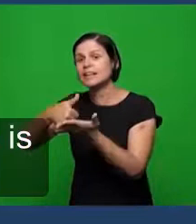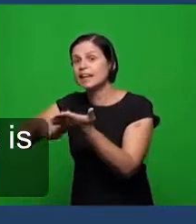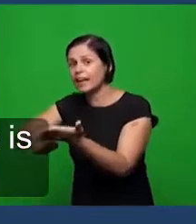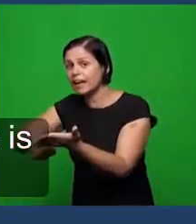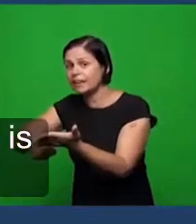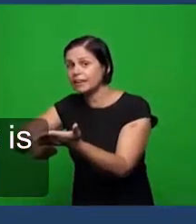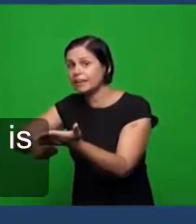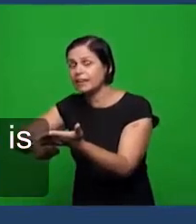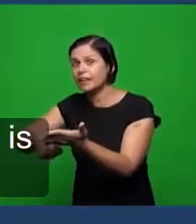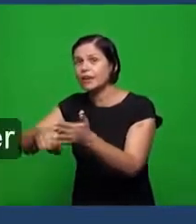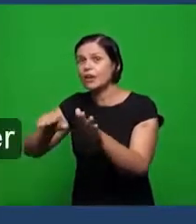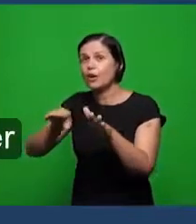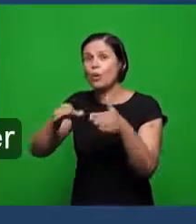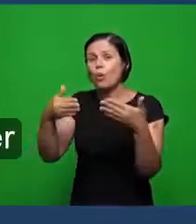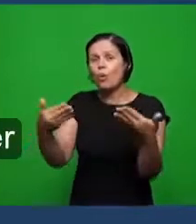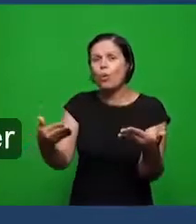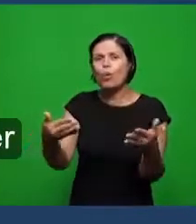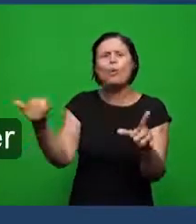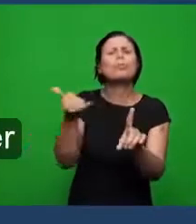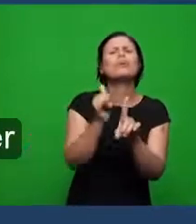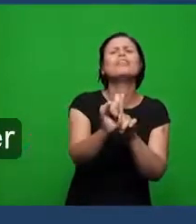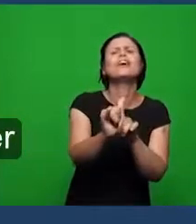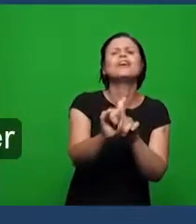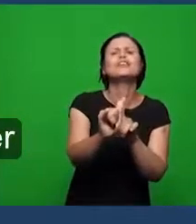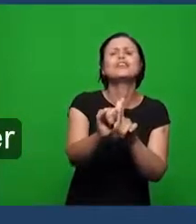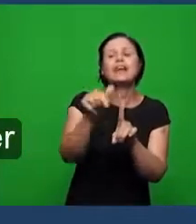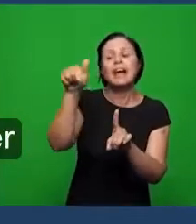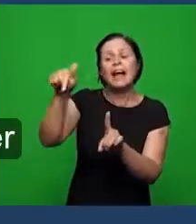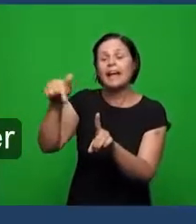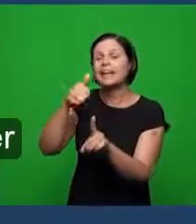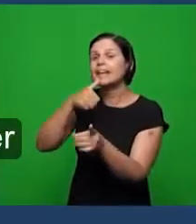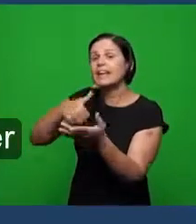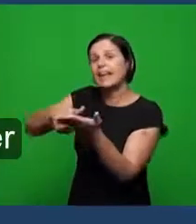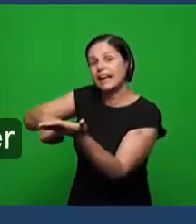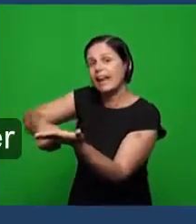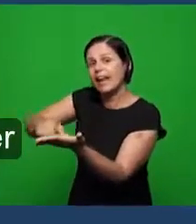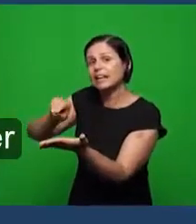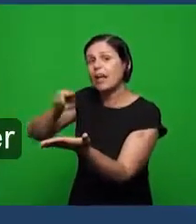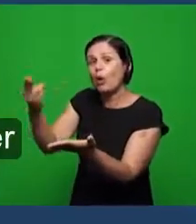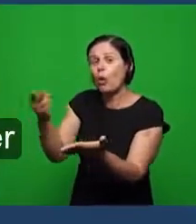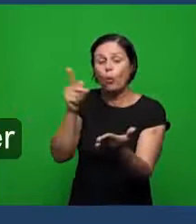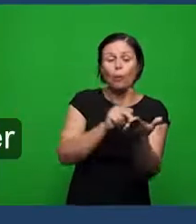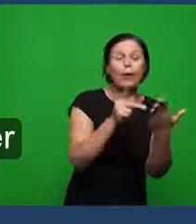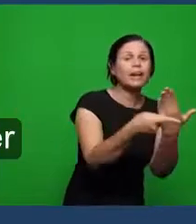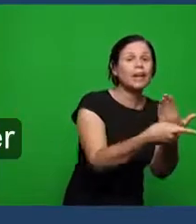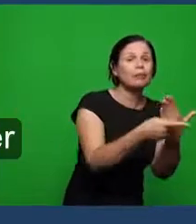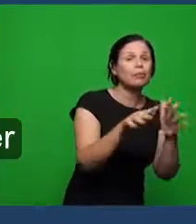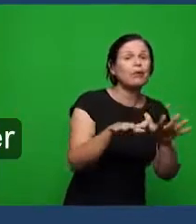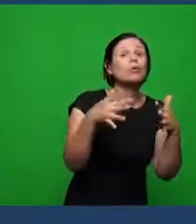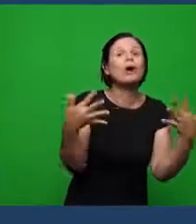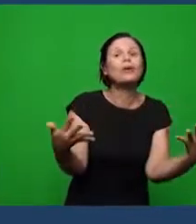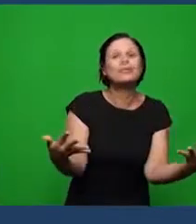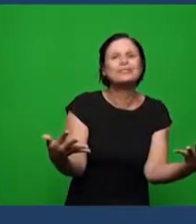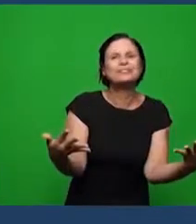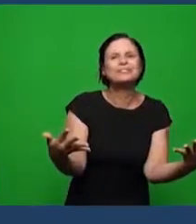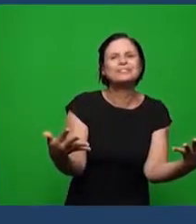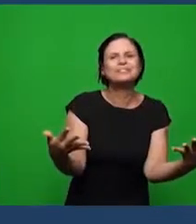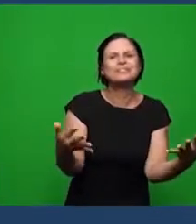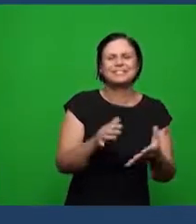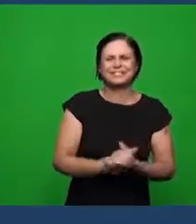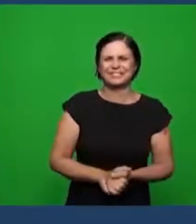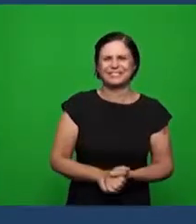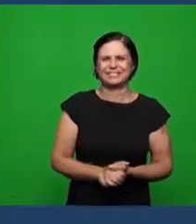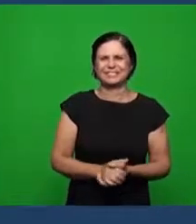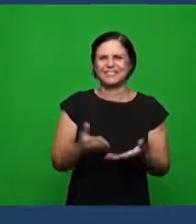profético está na carta ou na parábola cite um ou outro então nós